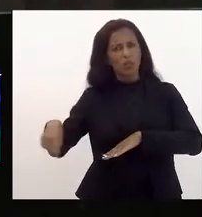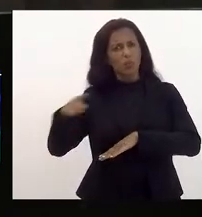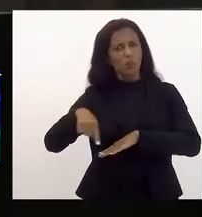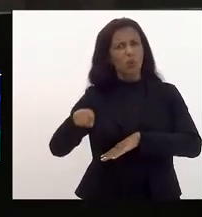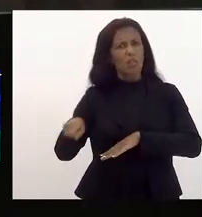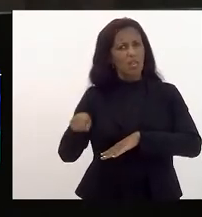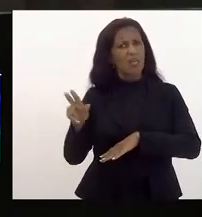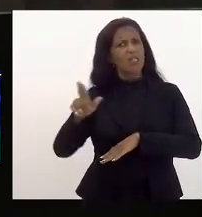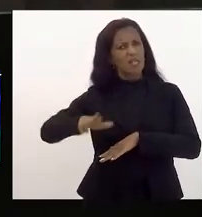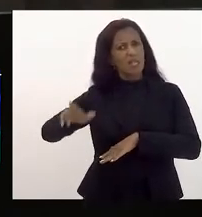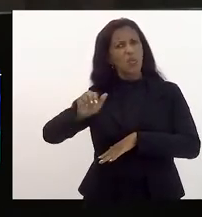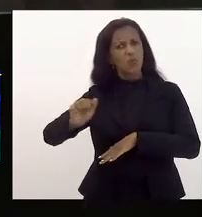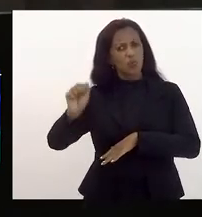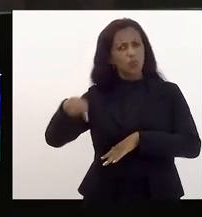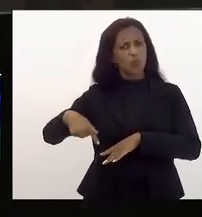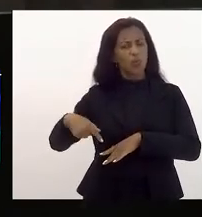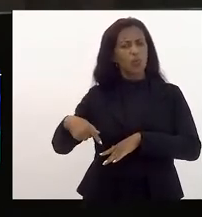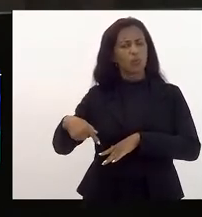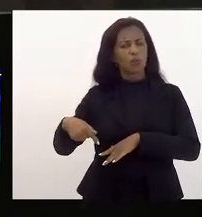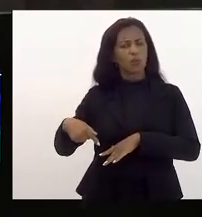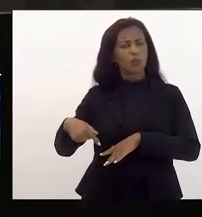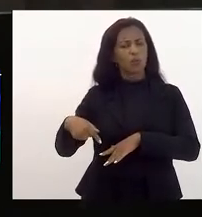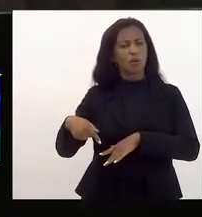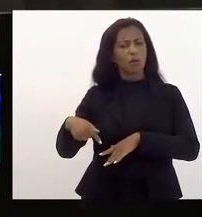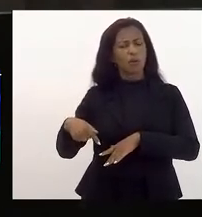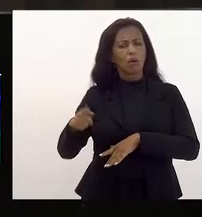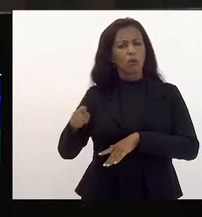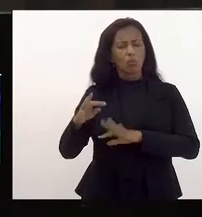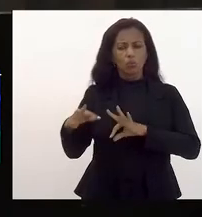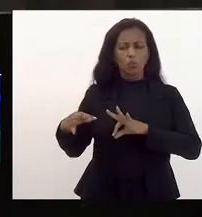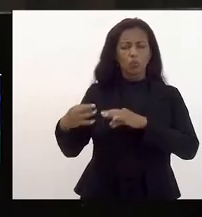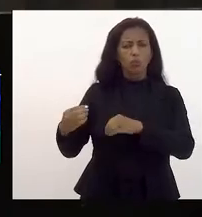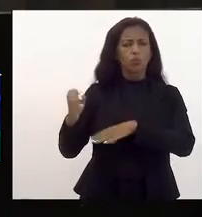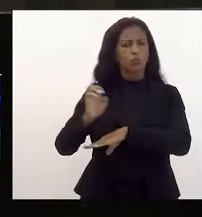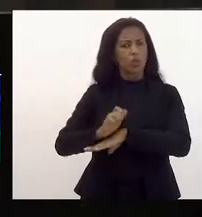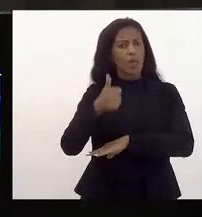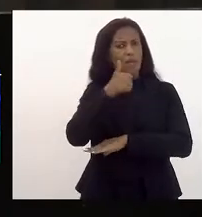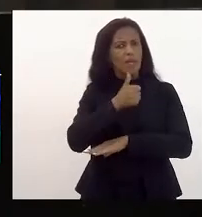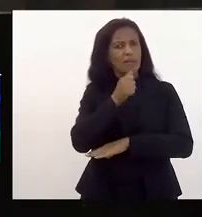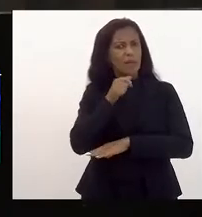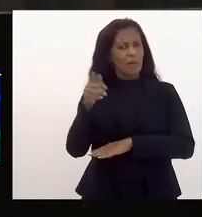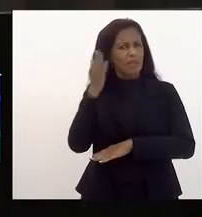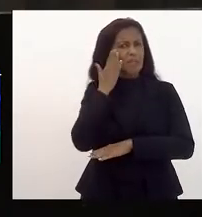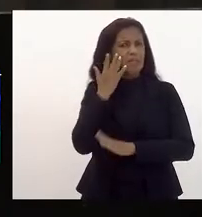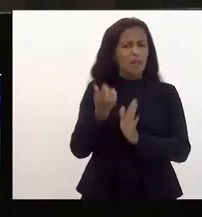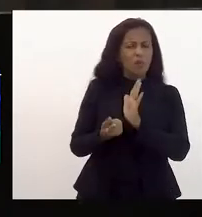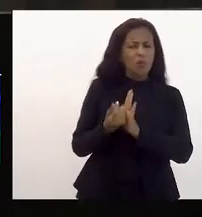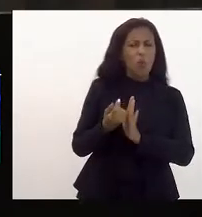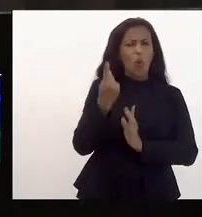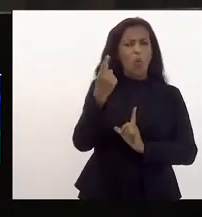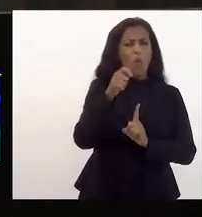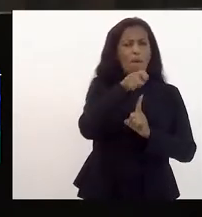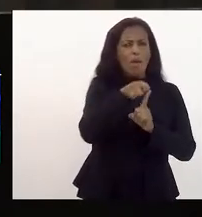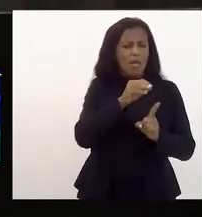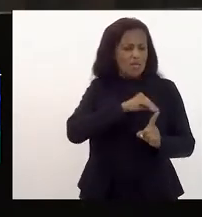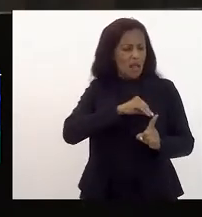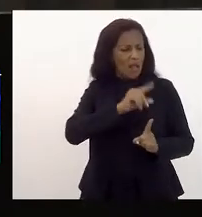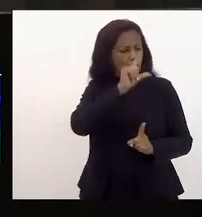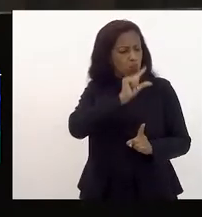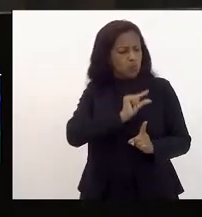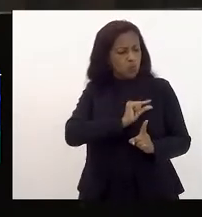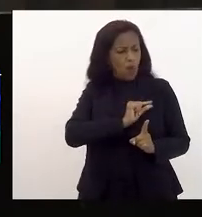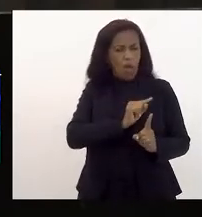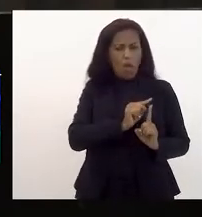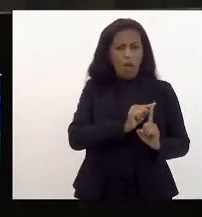dos serviços públicos. É essa mãe solo que faz um orçamento render o mês inteiro, um